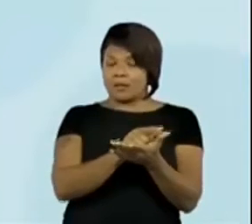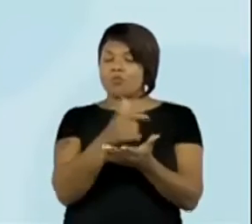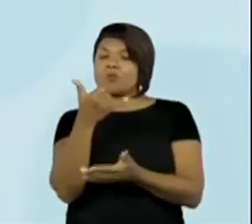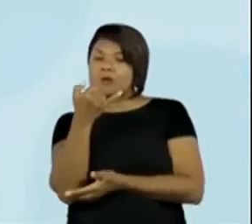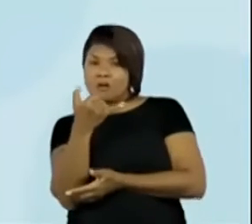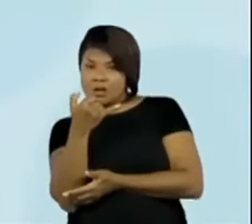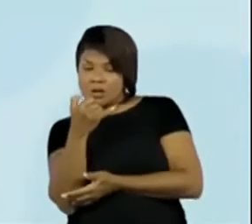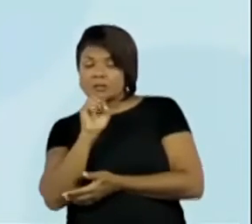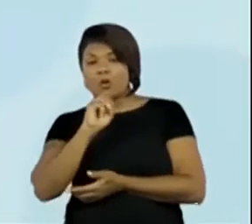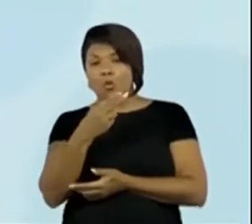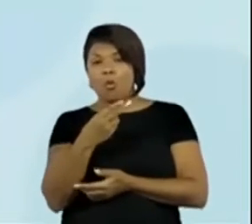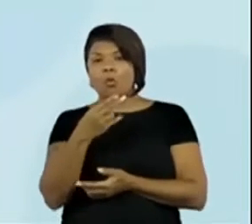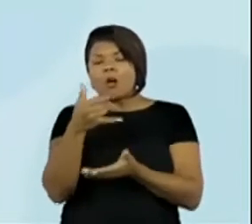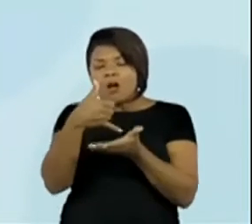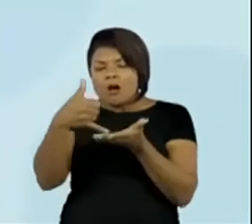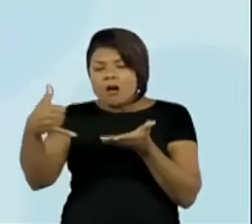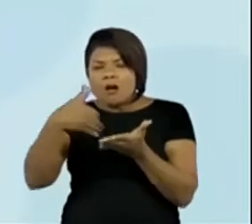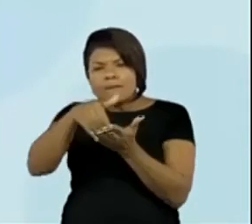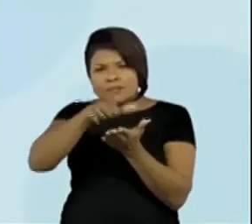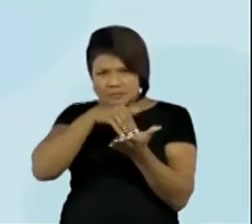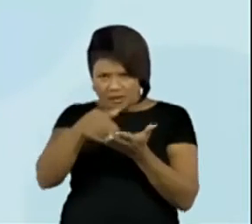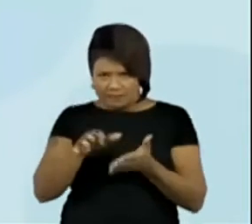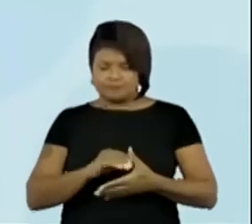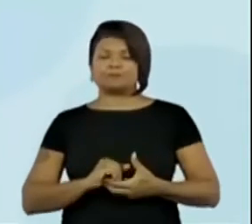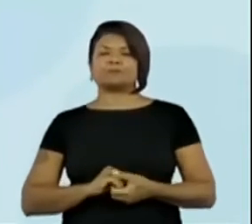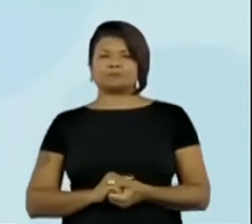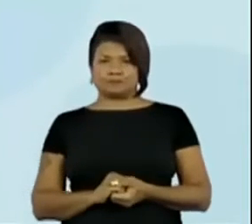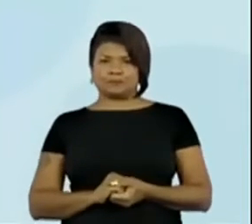caneta, tá bom? Olha lá.